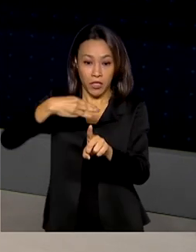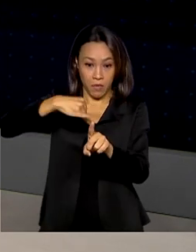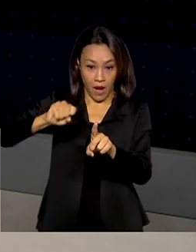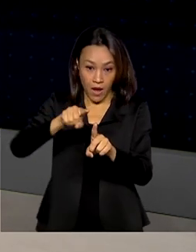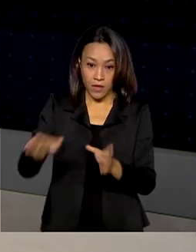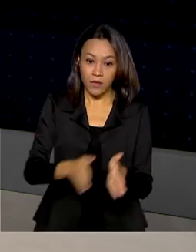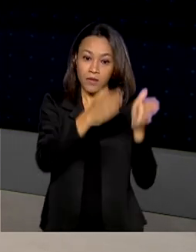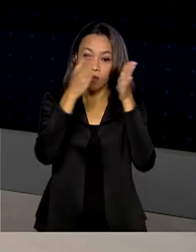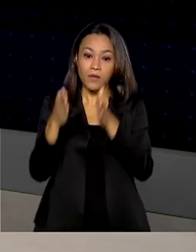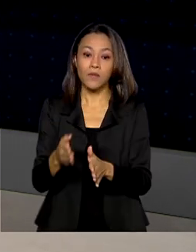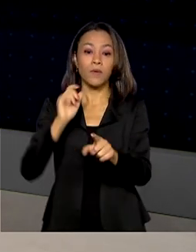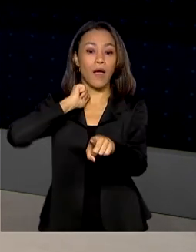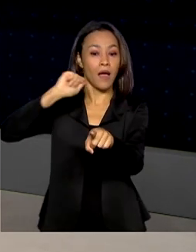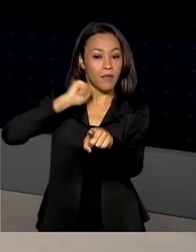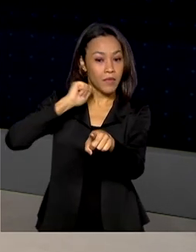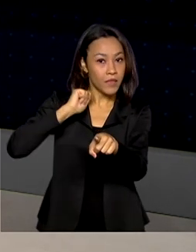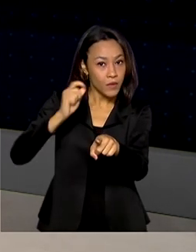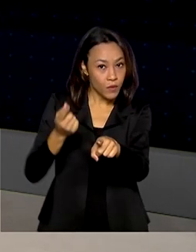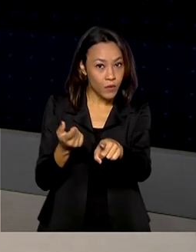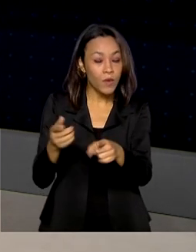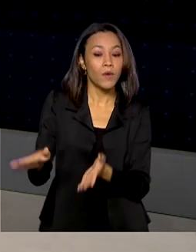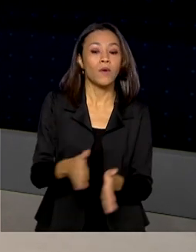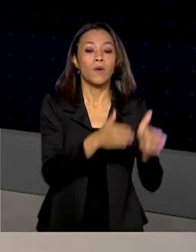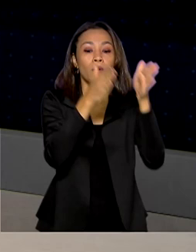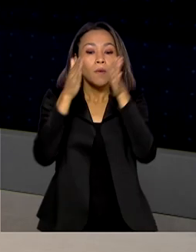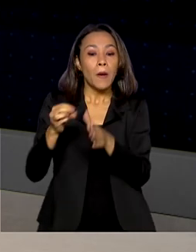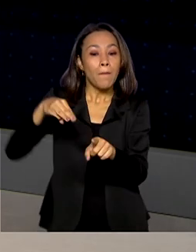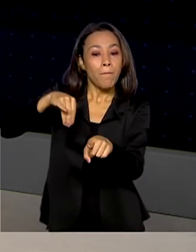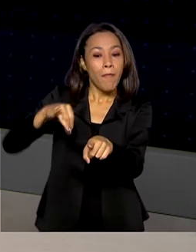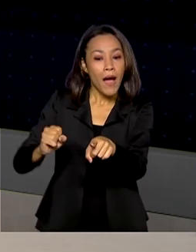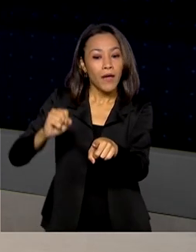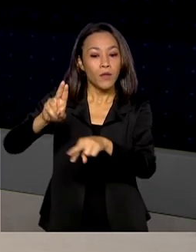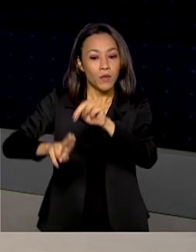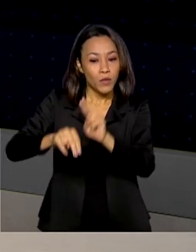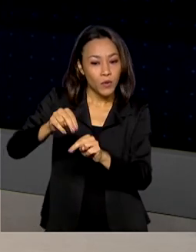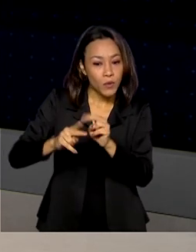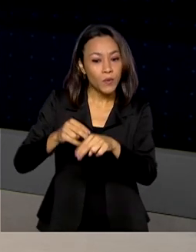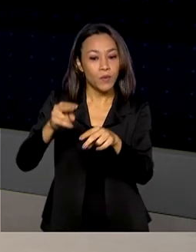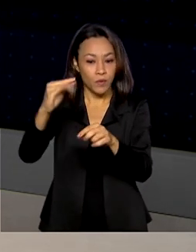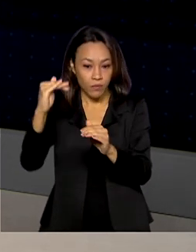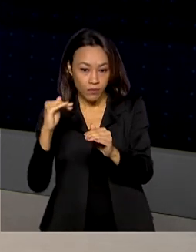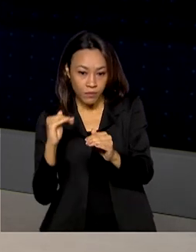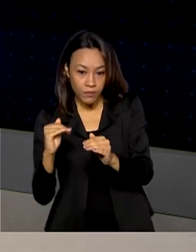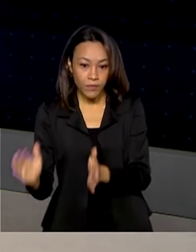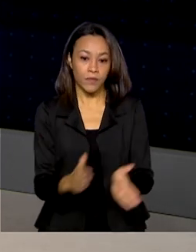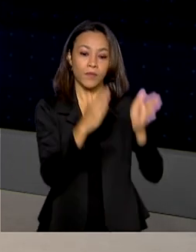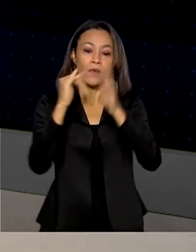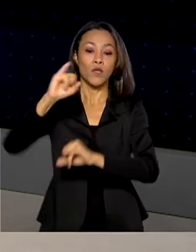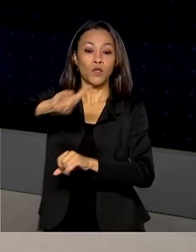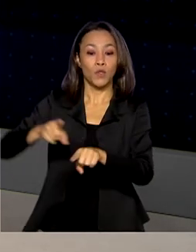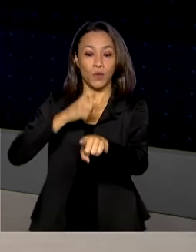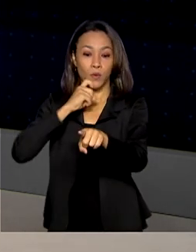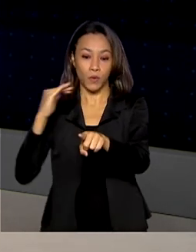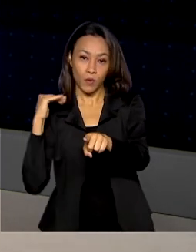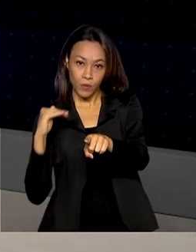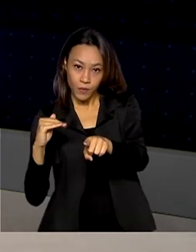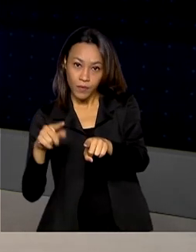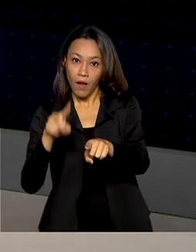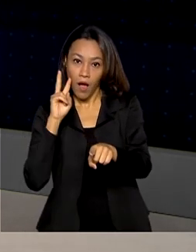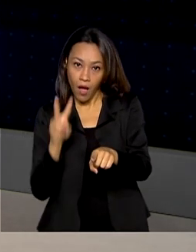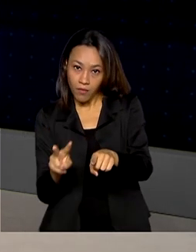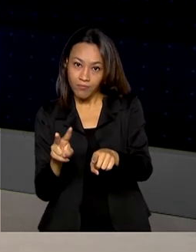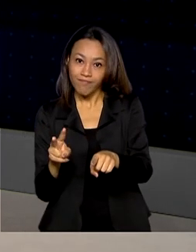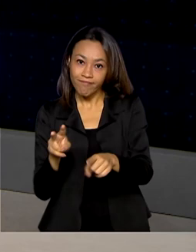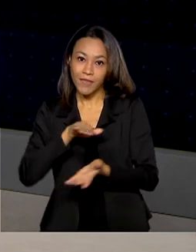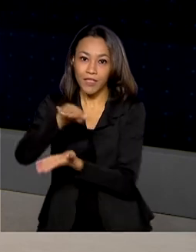milhões, abril, 12,9 milhões, maio e junho, 6 milhões, julho, 13,5